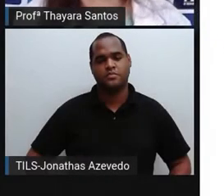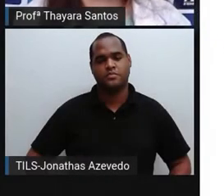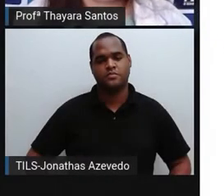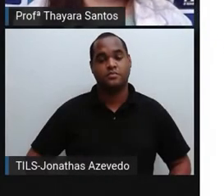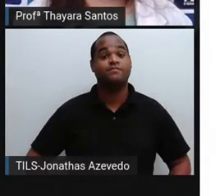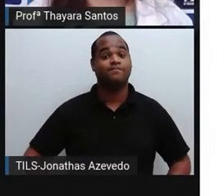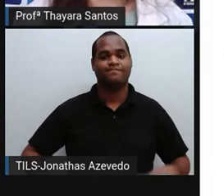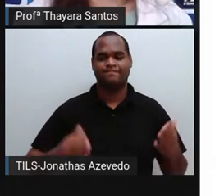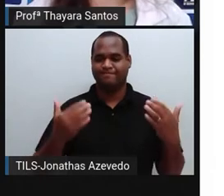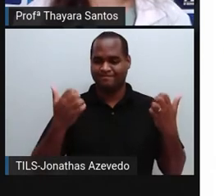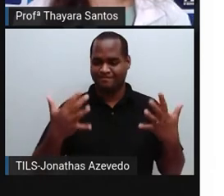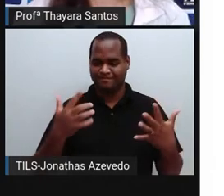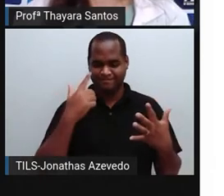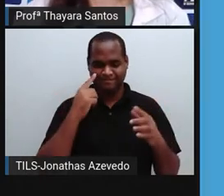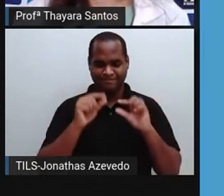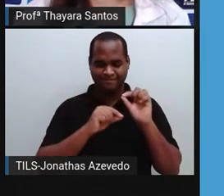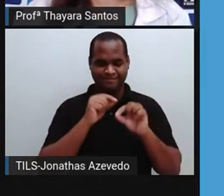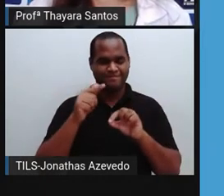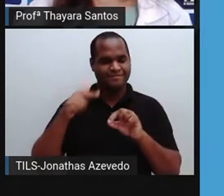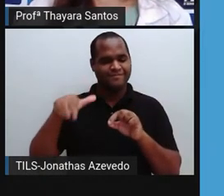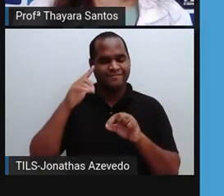Tchau. lá agora para a correção?